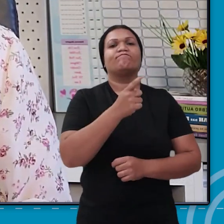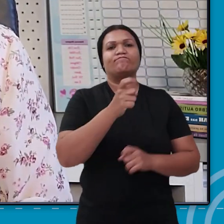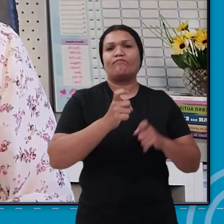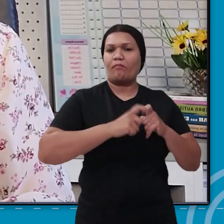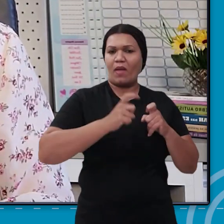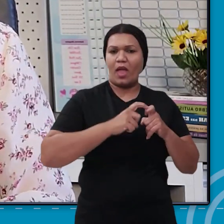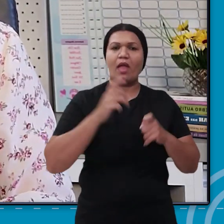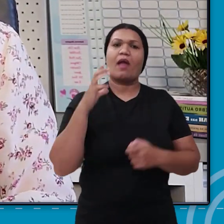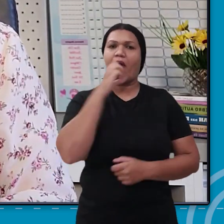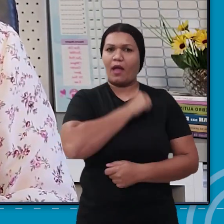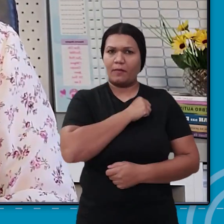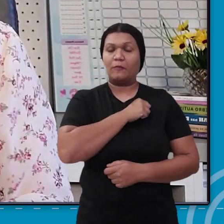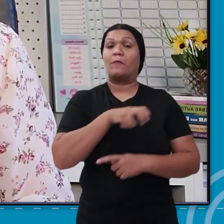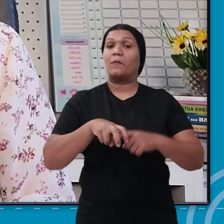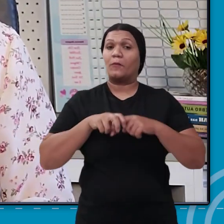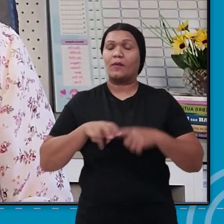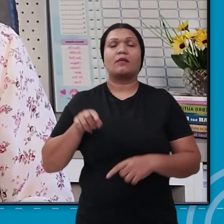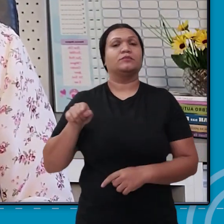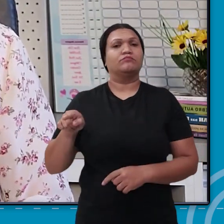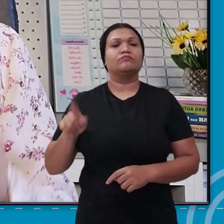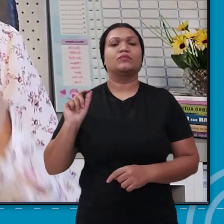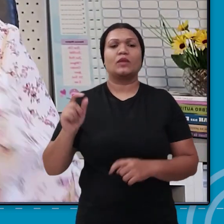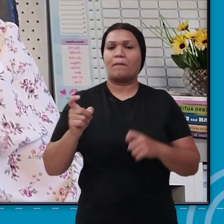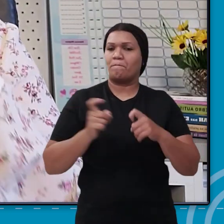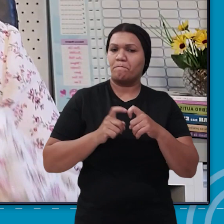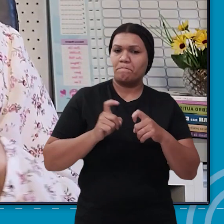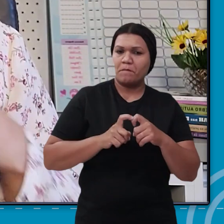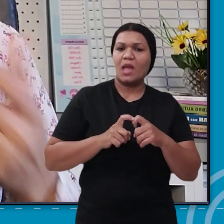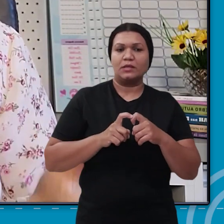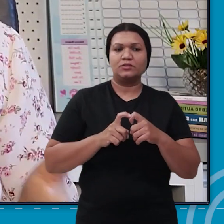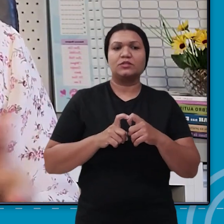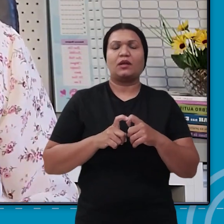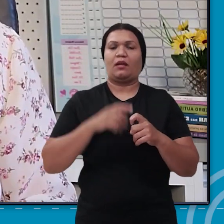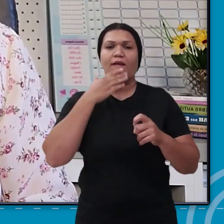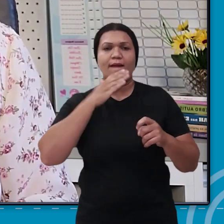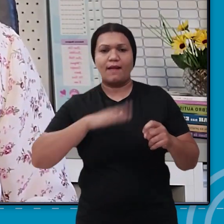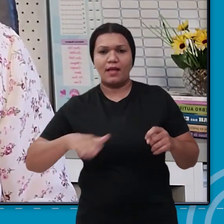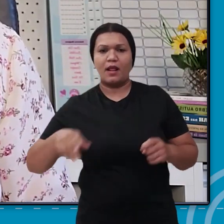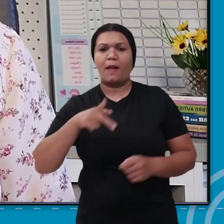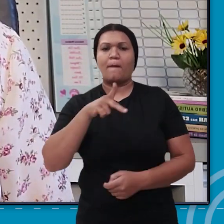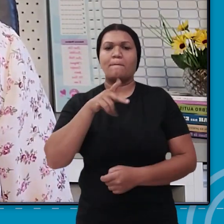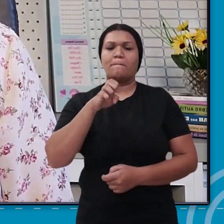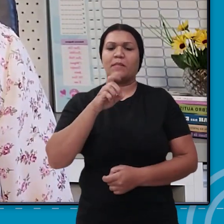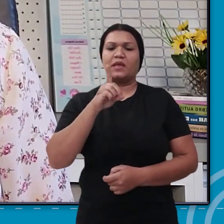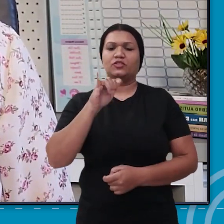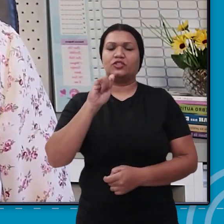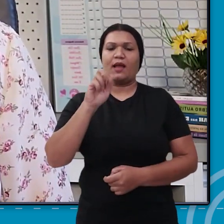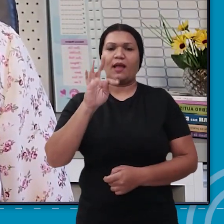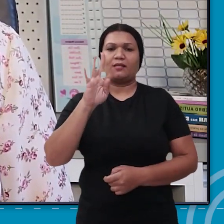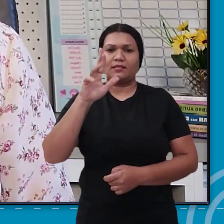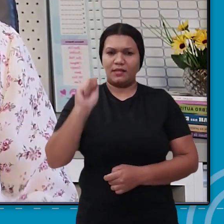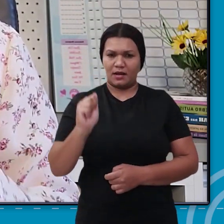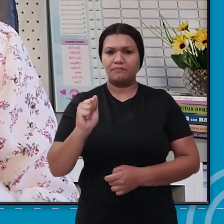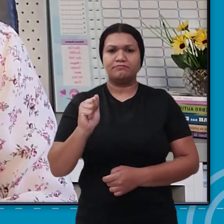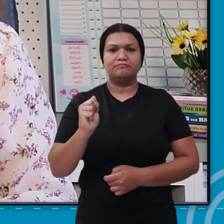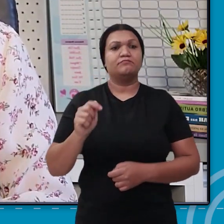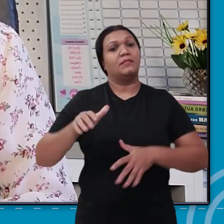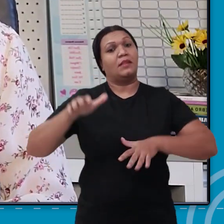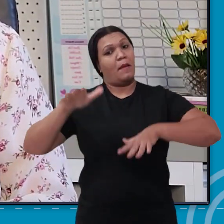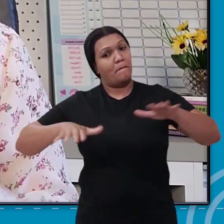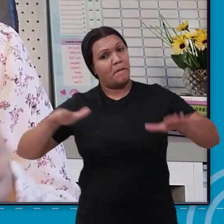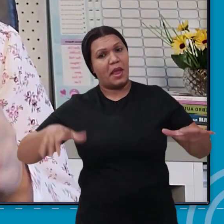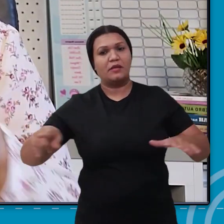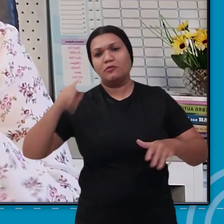rápido. Então, nesse caso, o médico pediatra, ele é o mais adequado e dependendo da